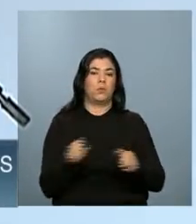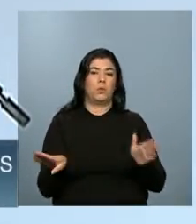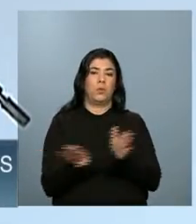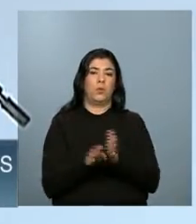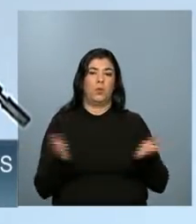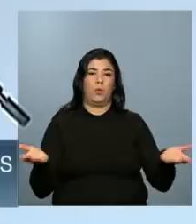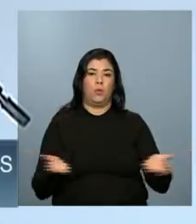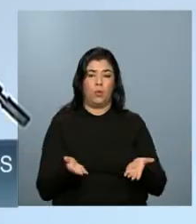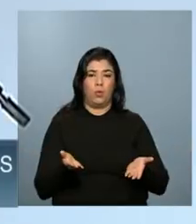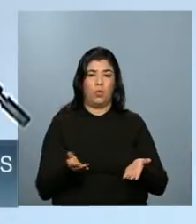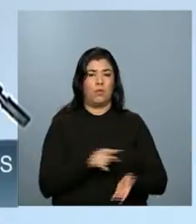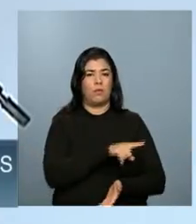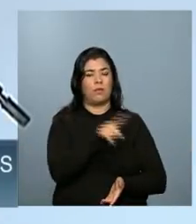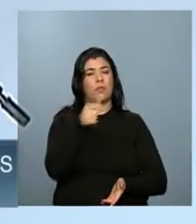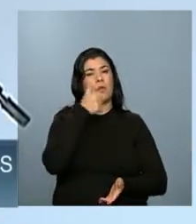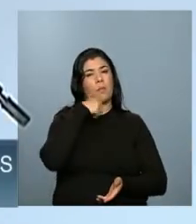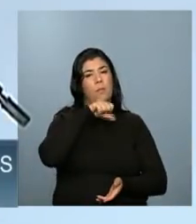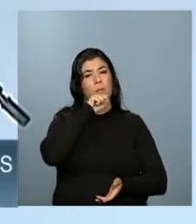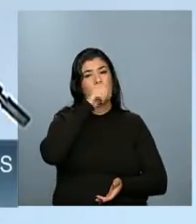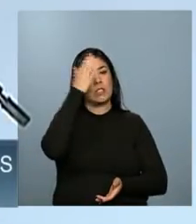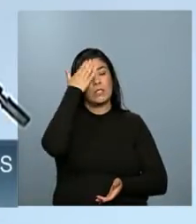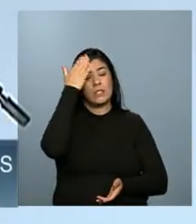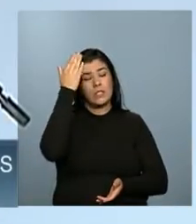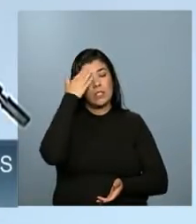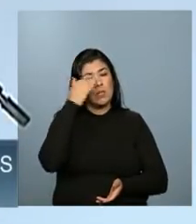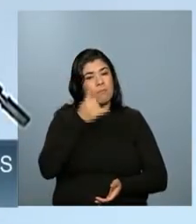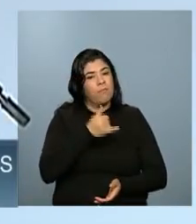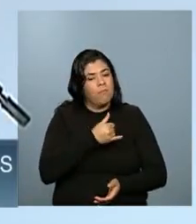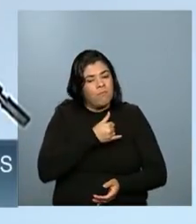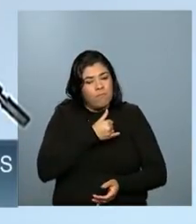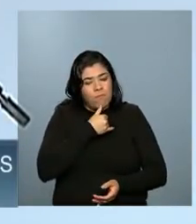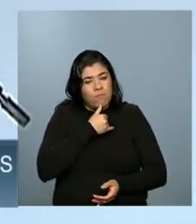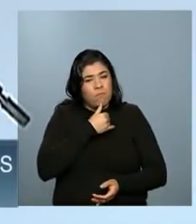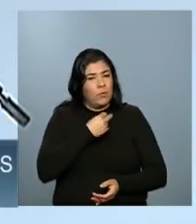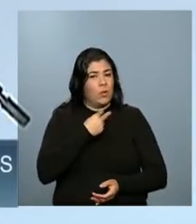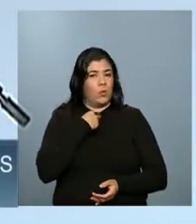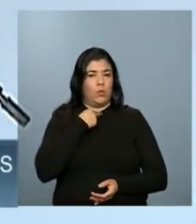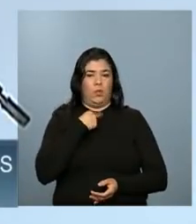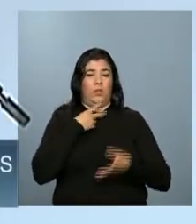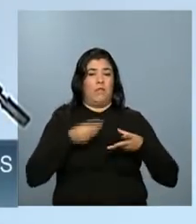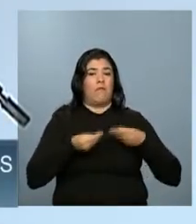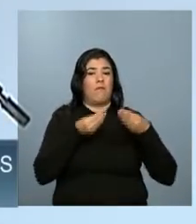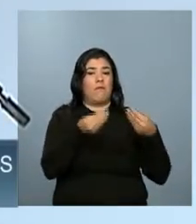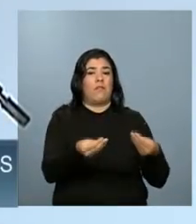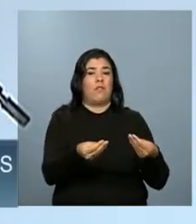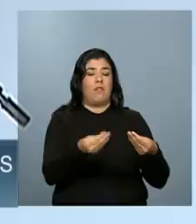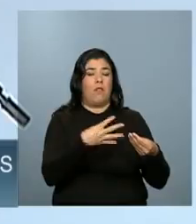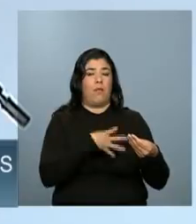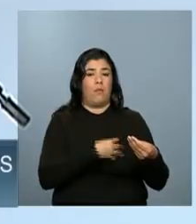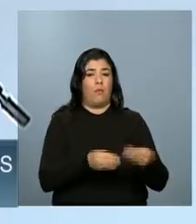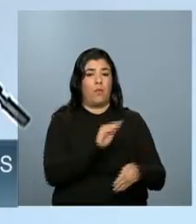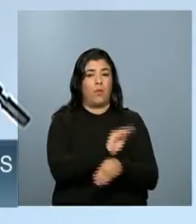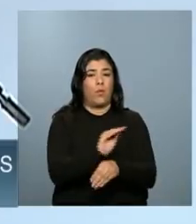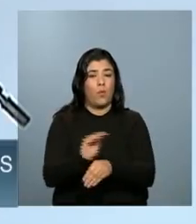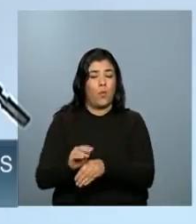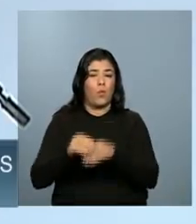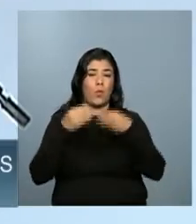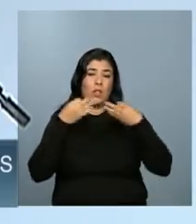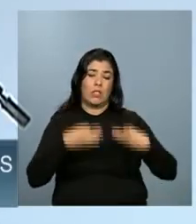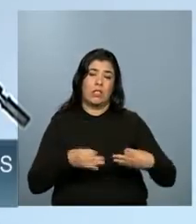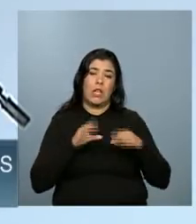Vocês, mães, sabem o quanto foi triste não poder dar para os seus filhos o conforto que eles merecem.